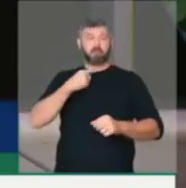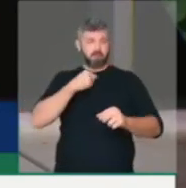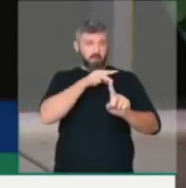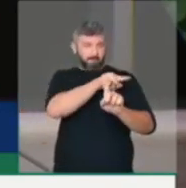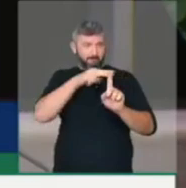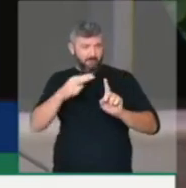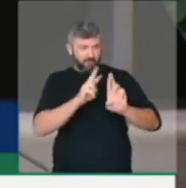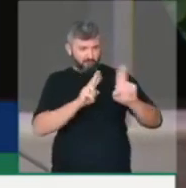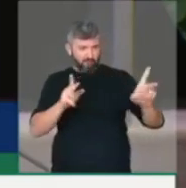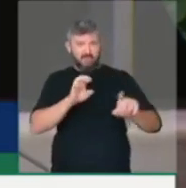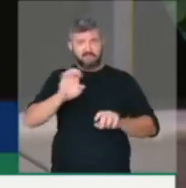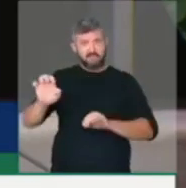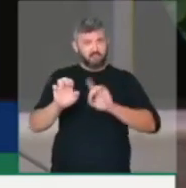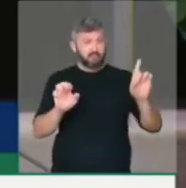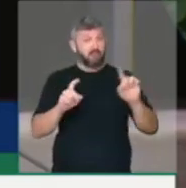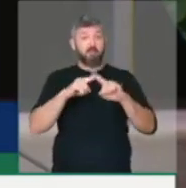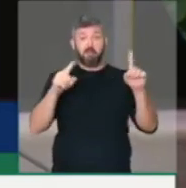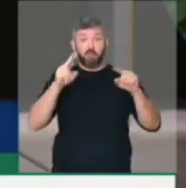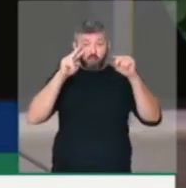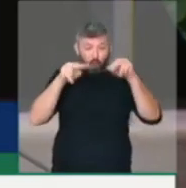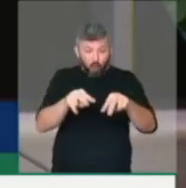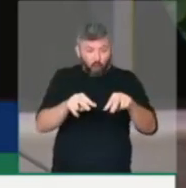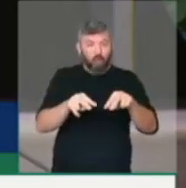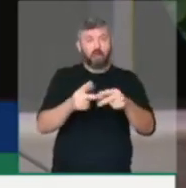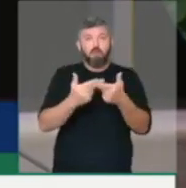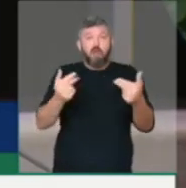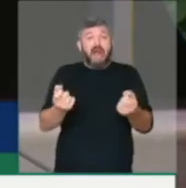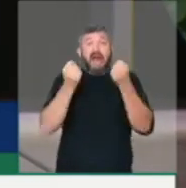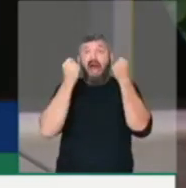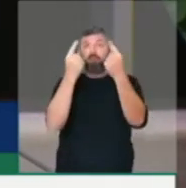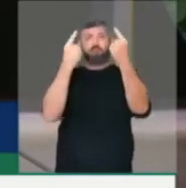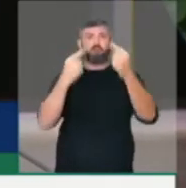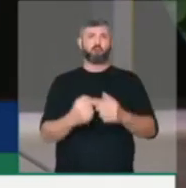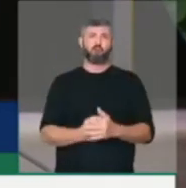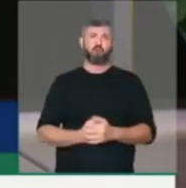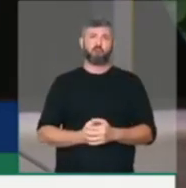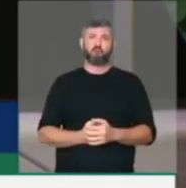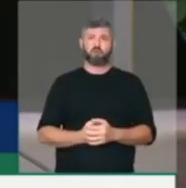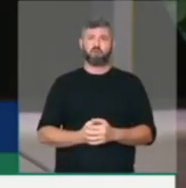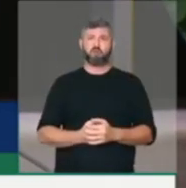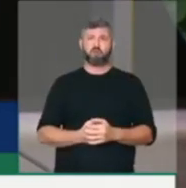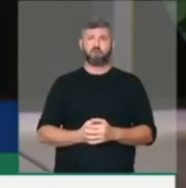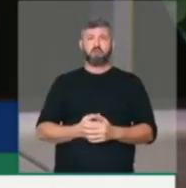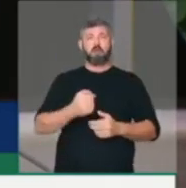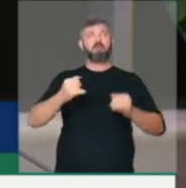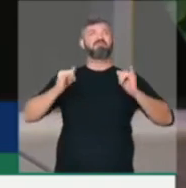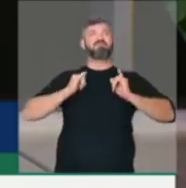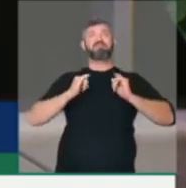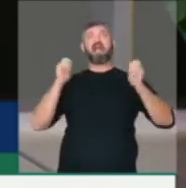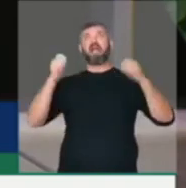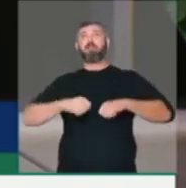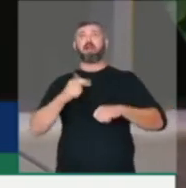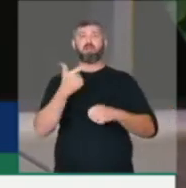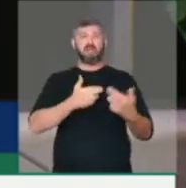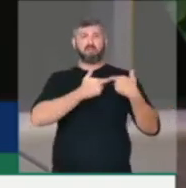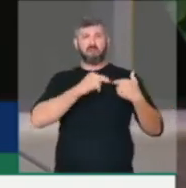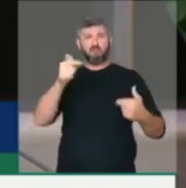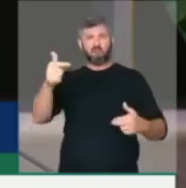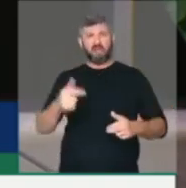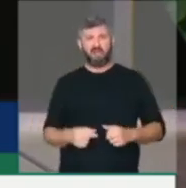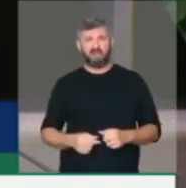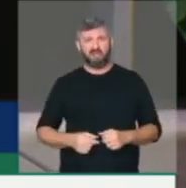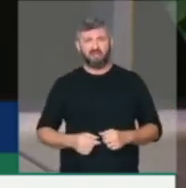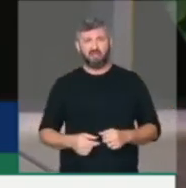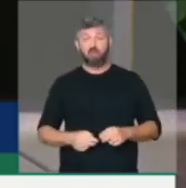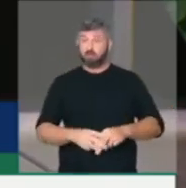evidentemente olhamos para isso e é uma situação absurda. Age como um incapaz, um irresponsável. Por